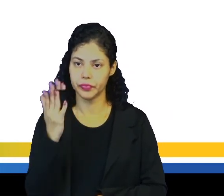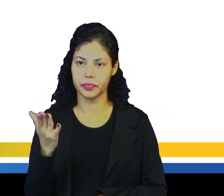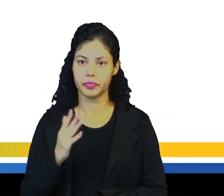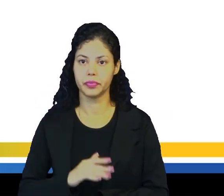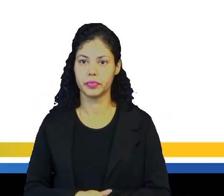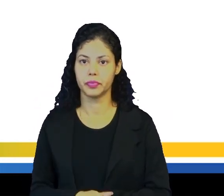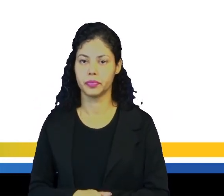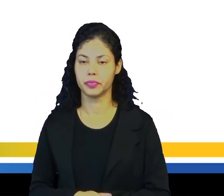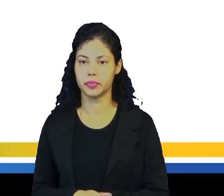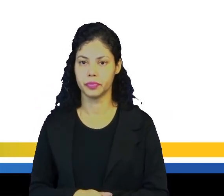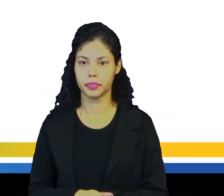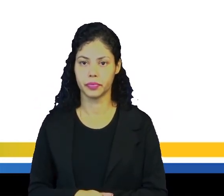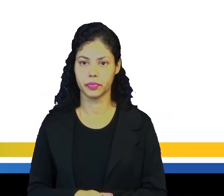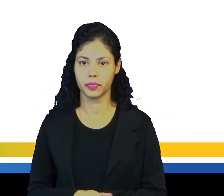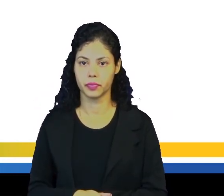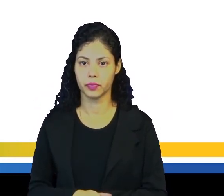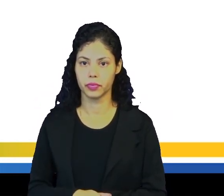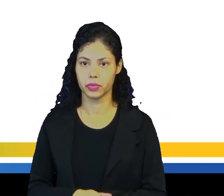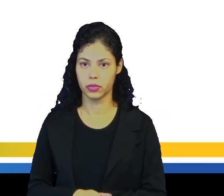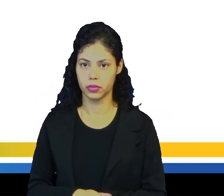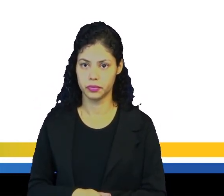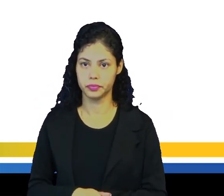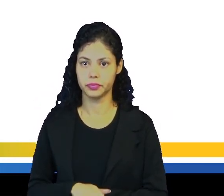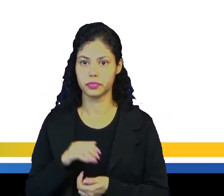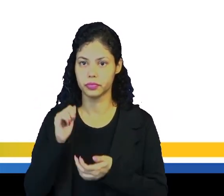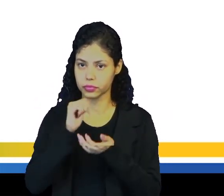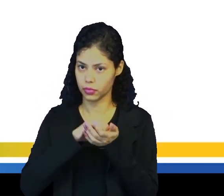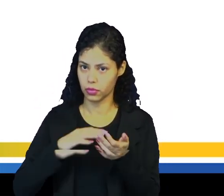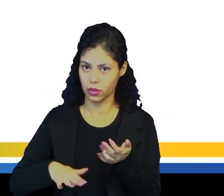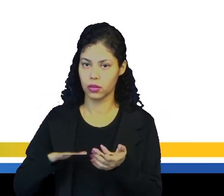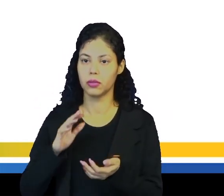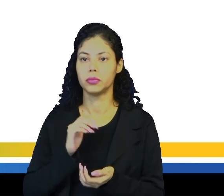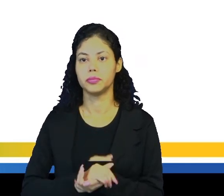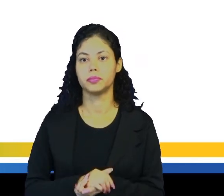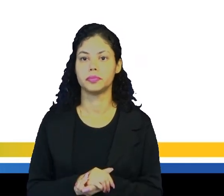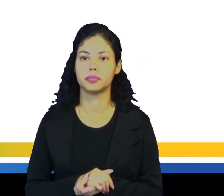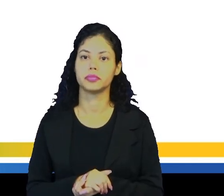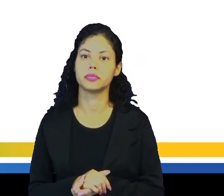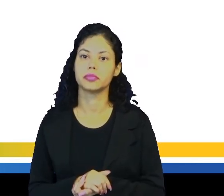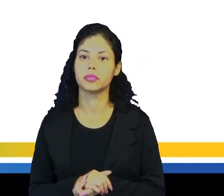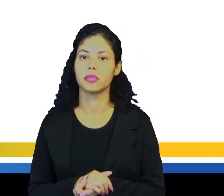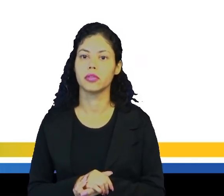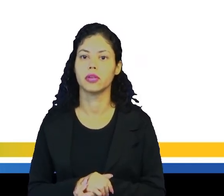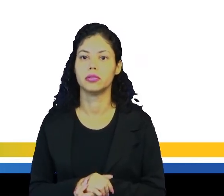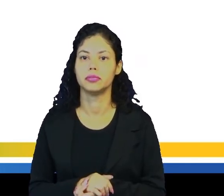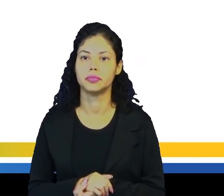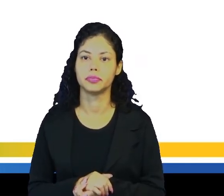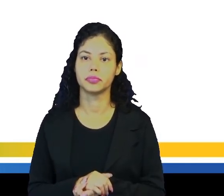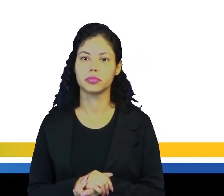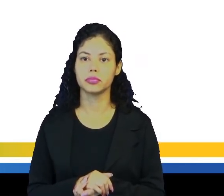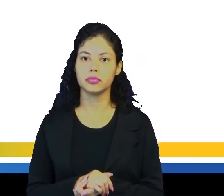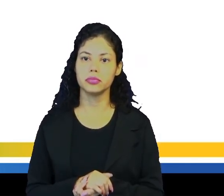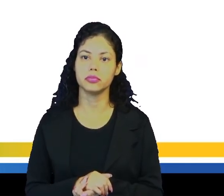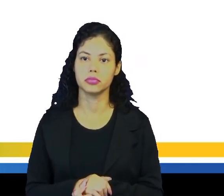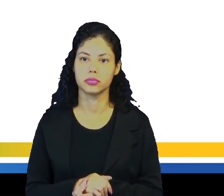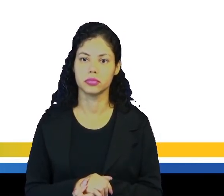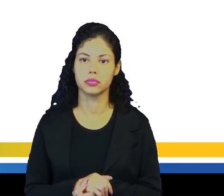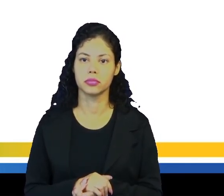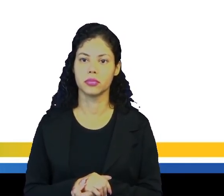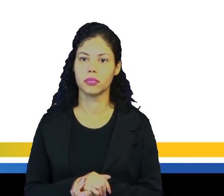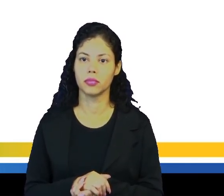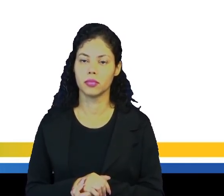vocês, ok? Agora, nós iremos para o nosso exercício, né, vamos ver aí em prática o que nós